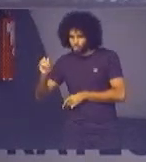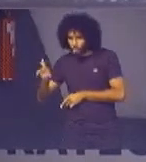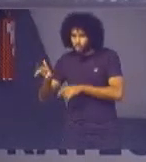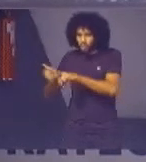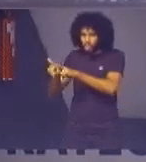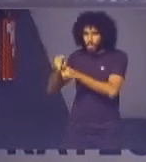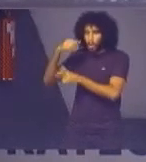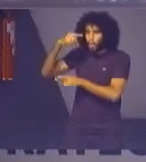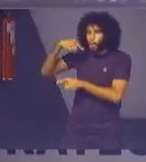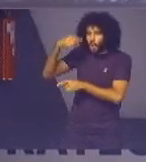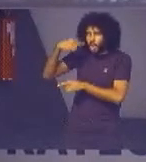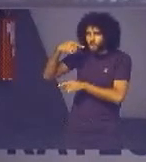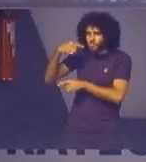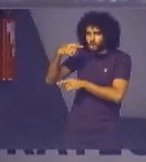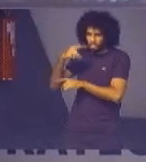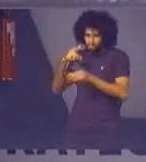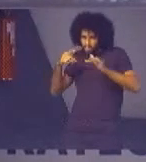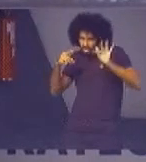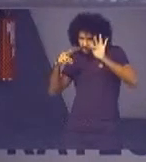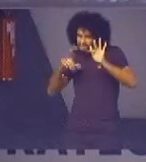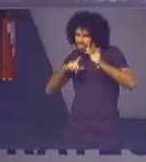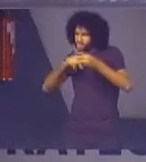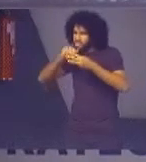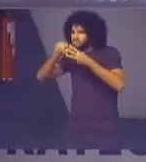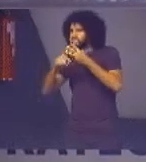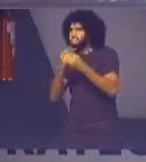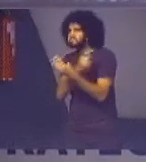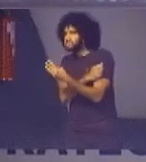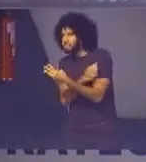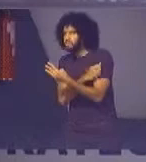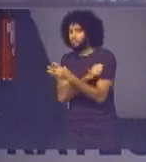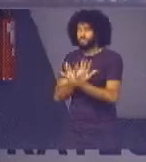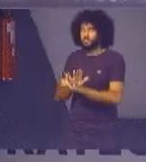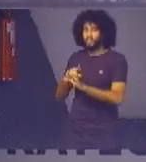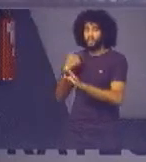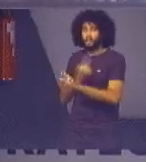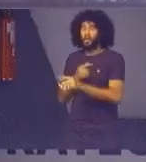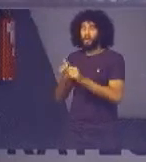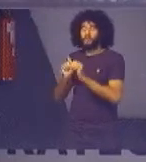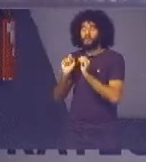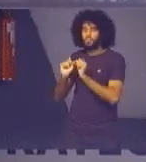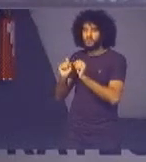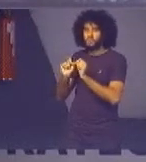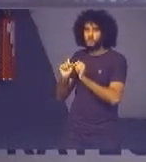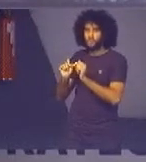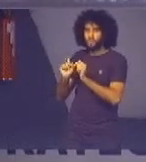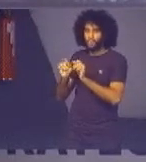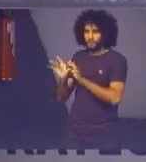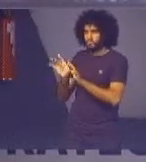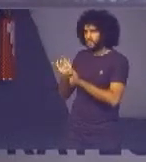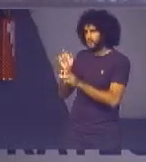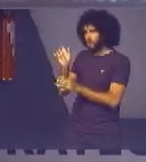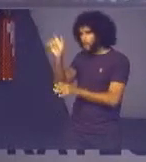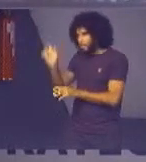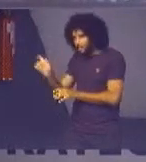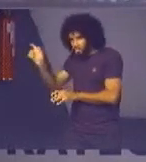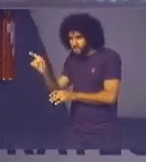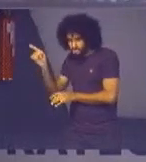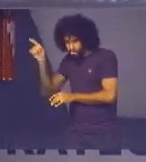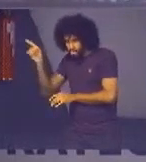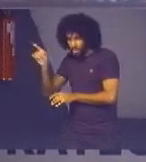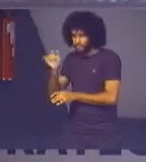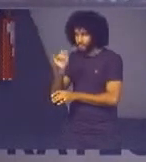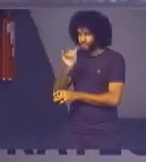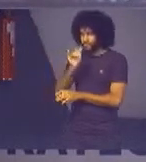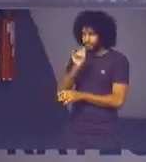faculdade três alunos com isso nós fazemos o reconhecimento de paternidade daquele filho